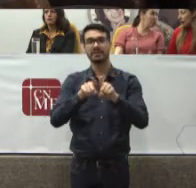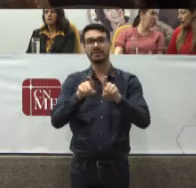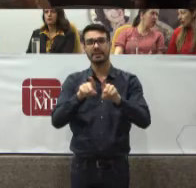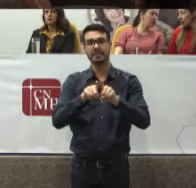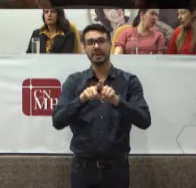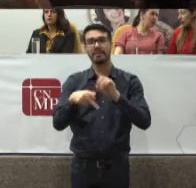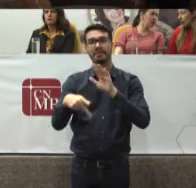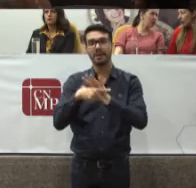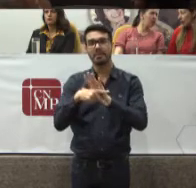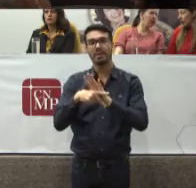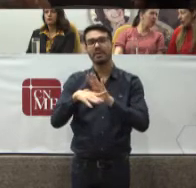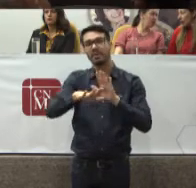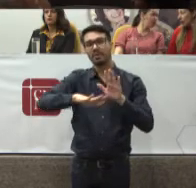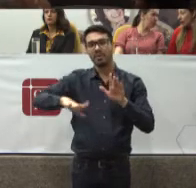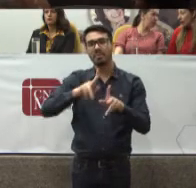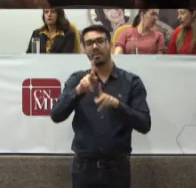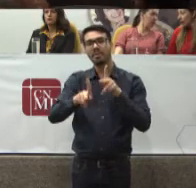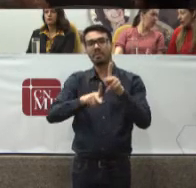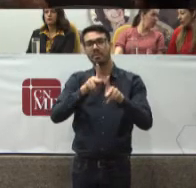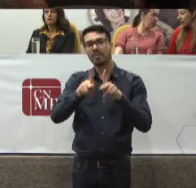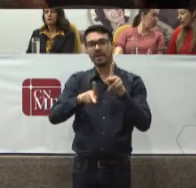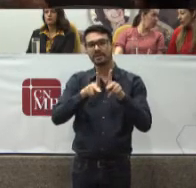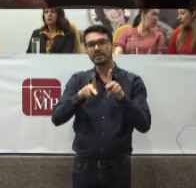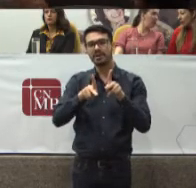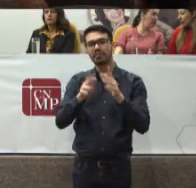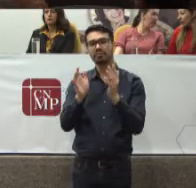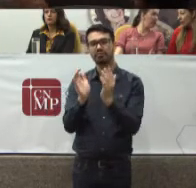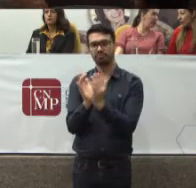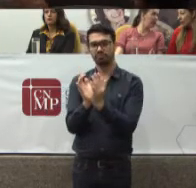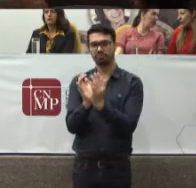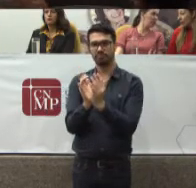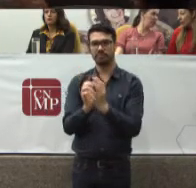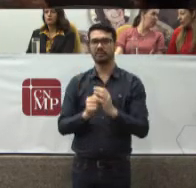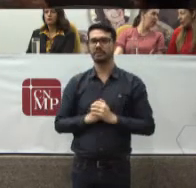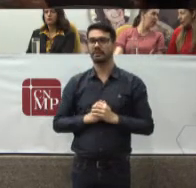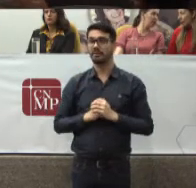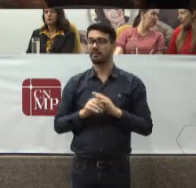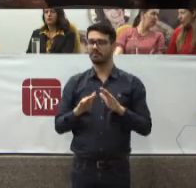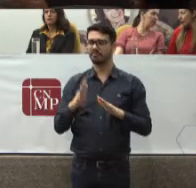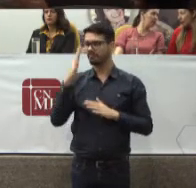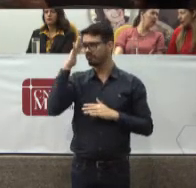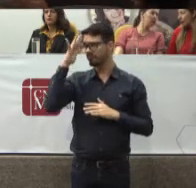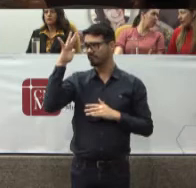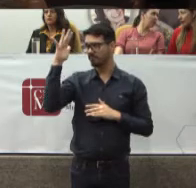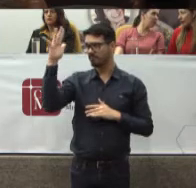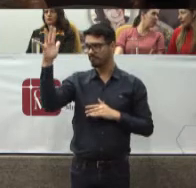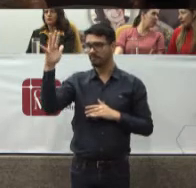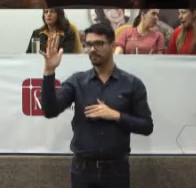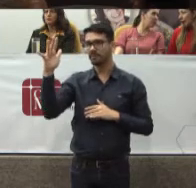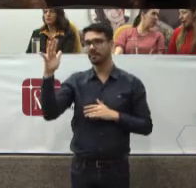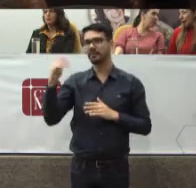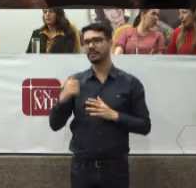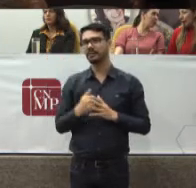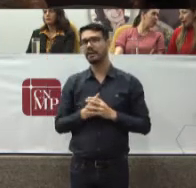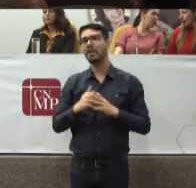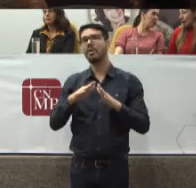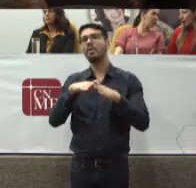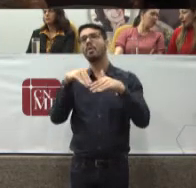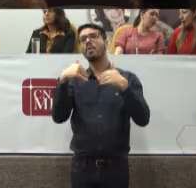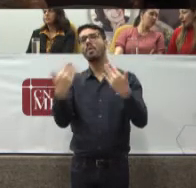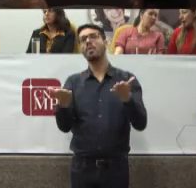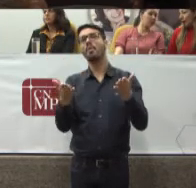Daí que Imaginar De Qual a